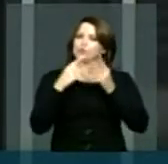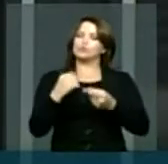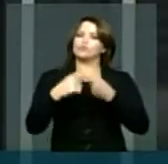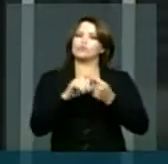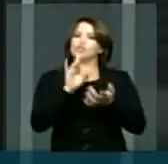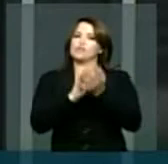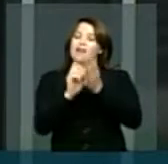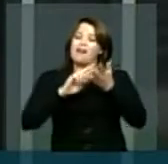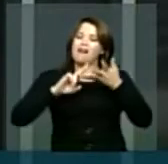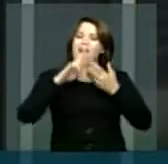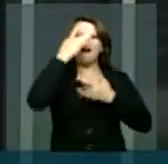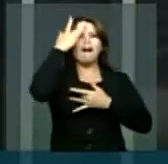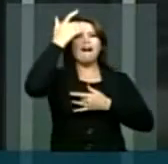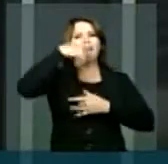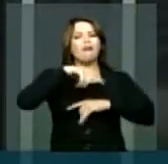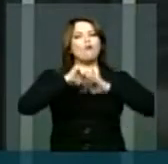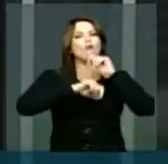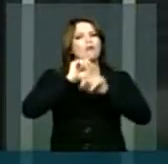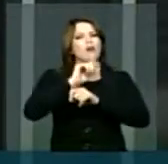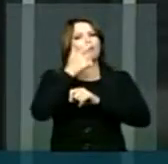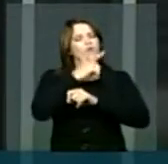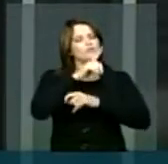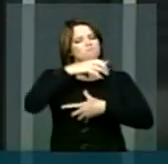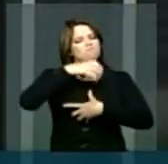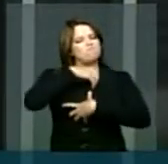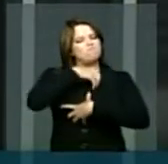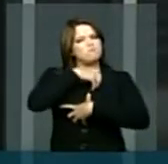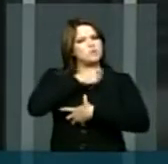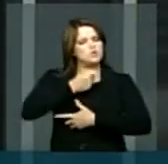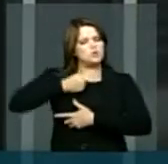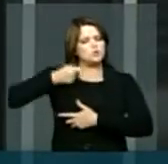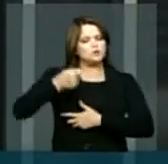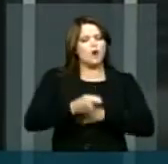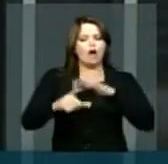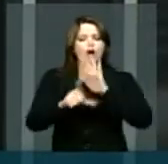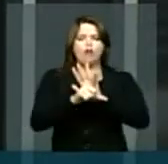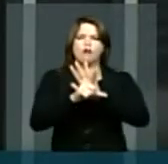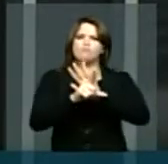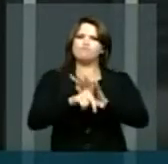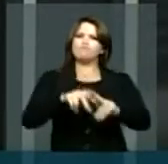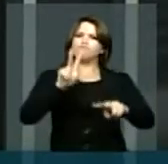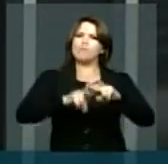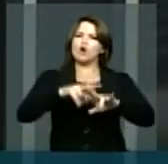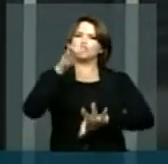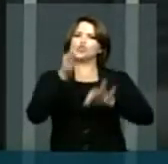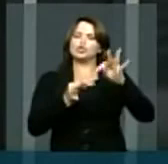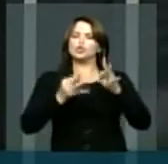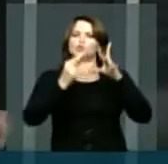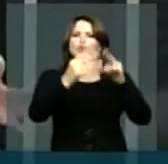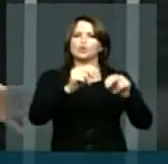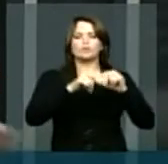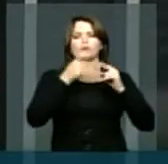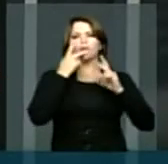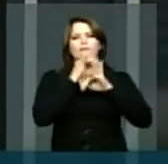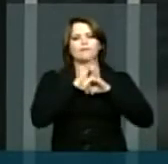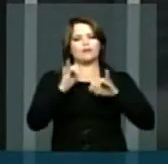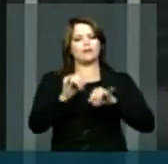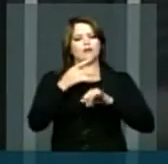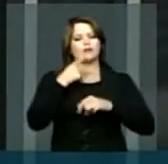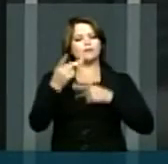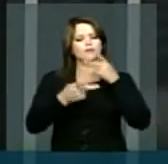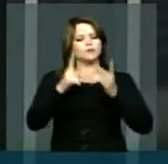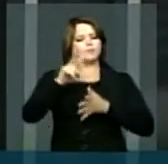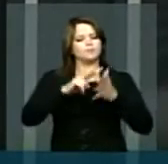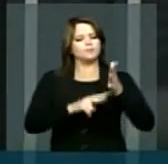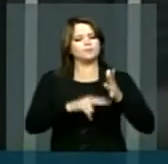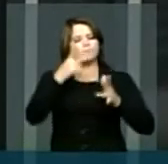que esse delinquente possa sentir a força da lei e a força da justiça portanto, gostaria de deixar